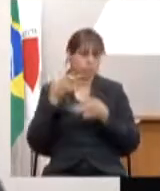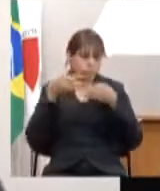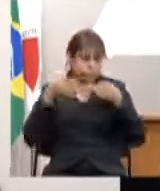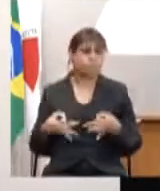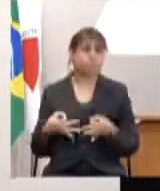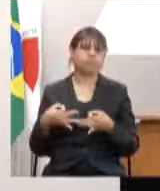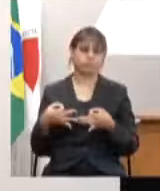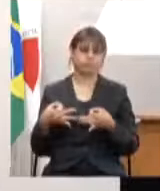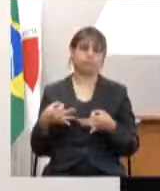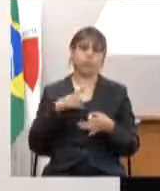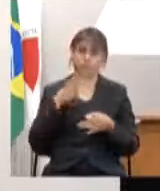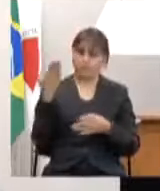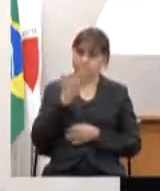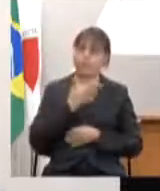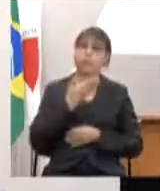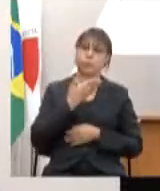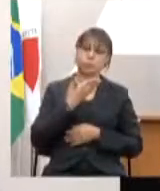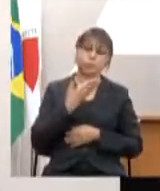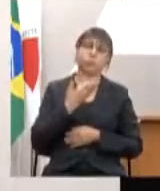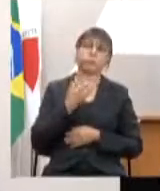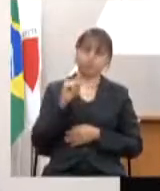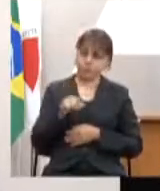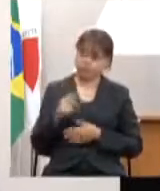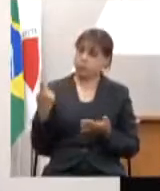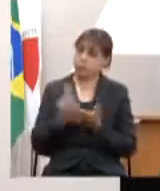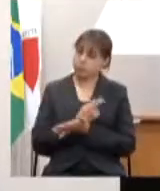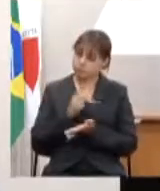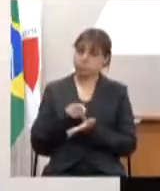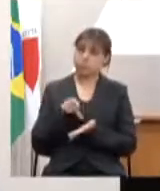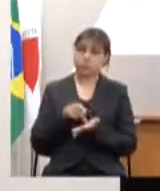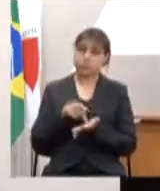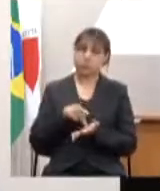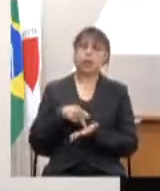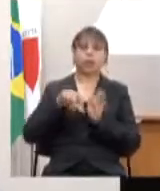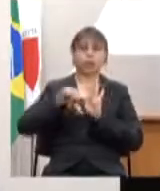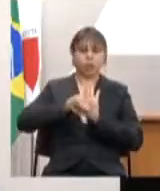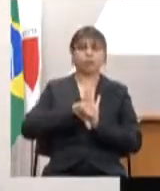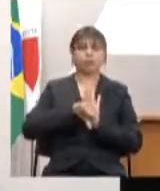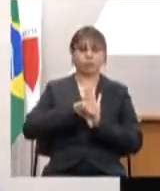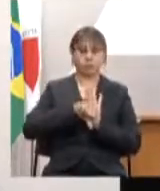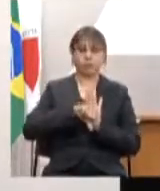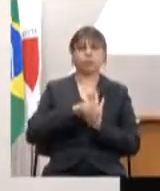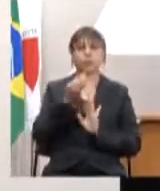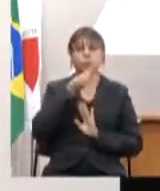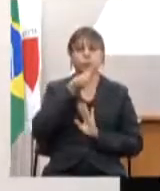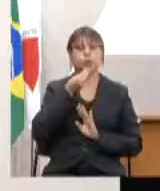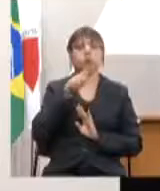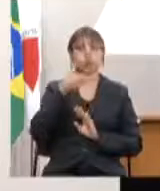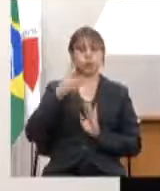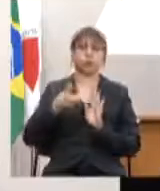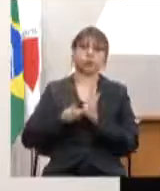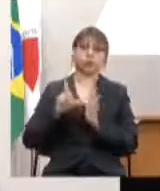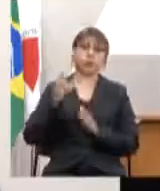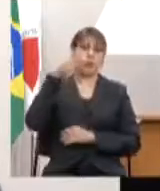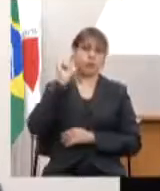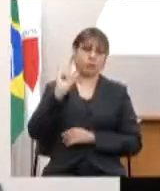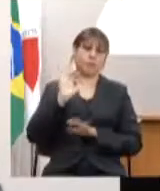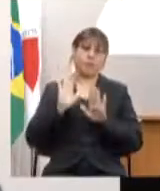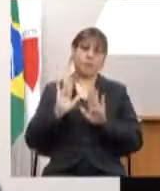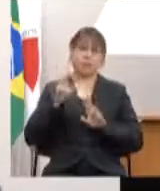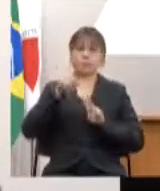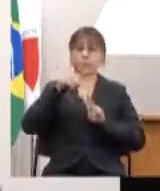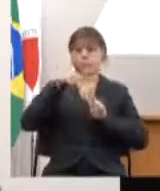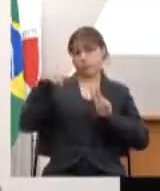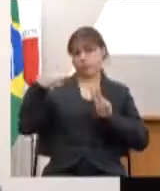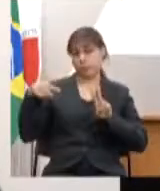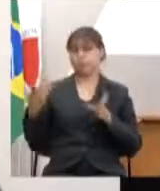convicção não que foi uma tragédia criminosa que poderia ter sido evitada agora a Vale